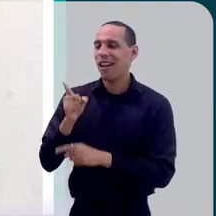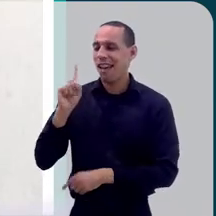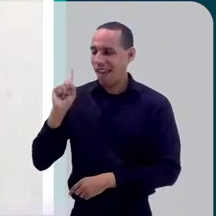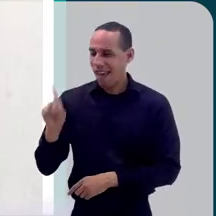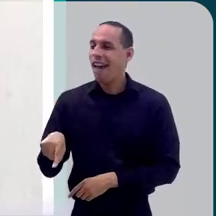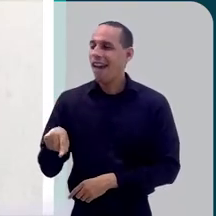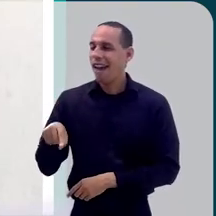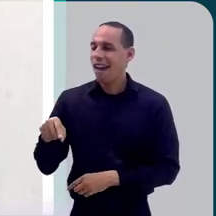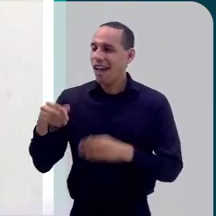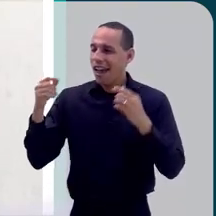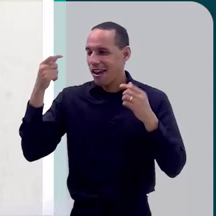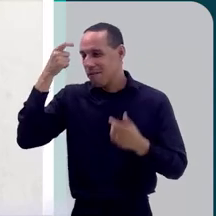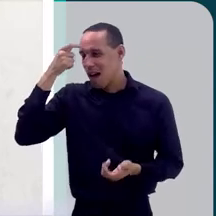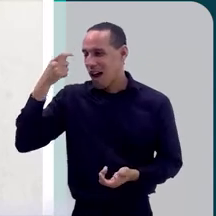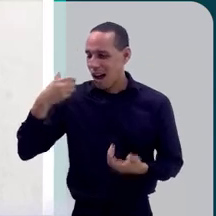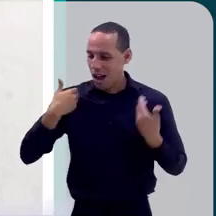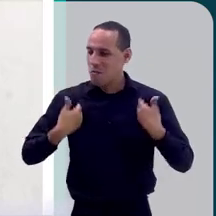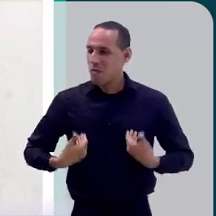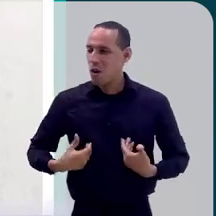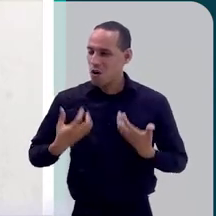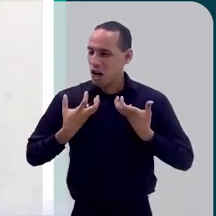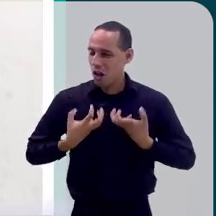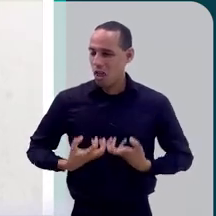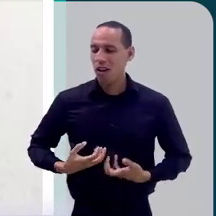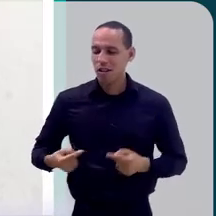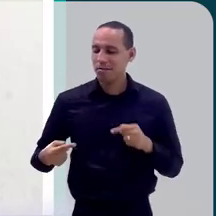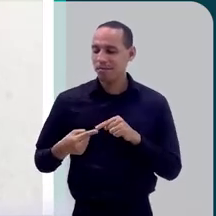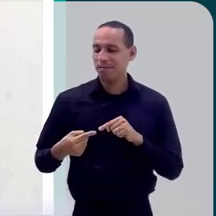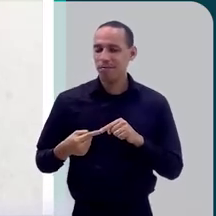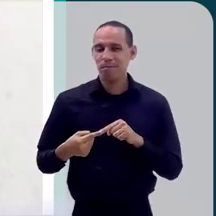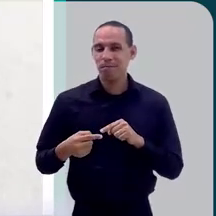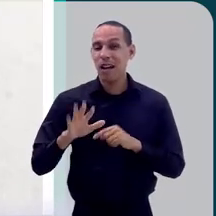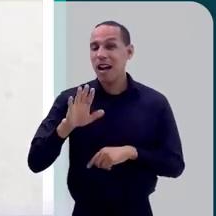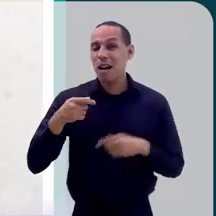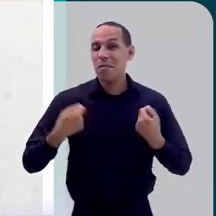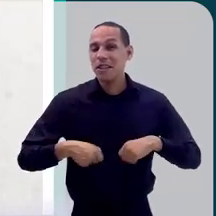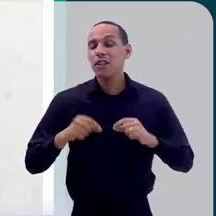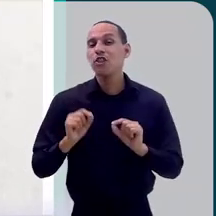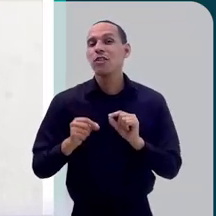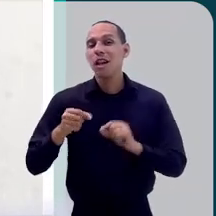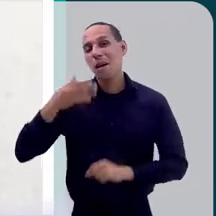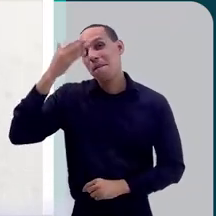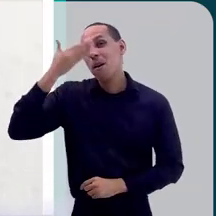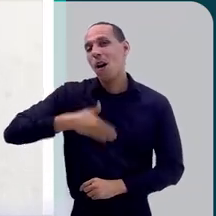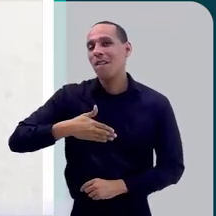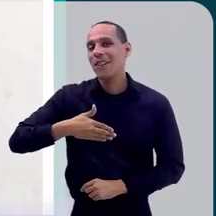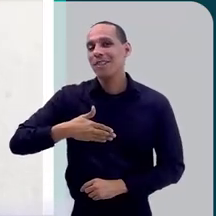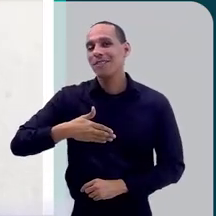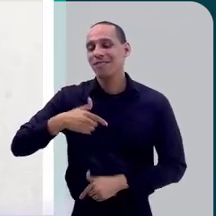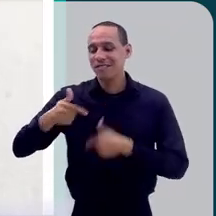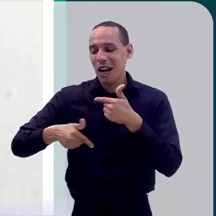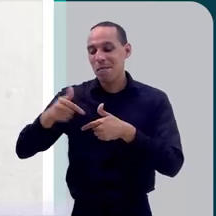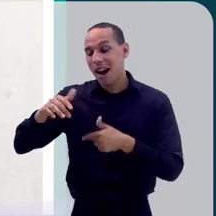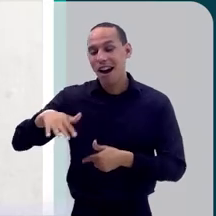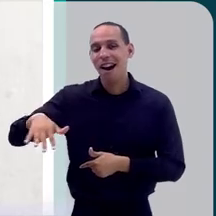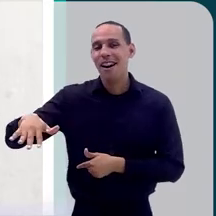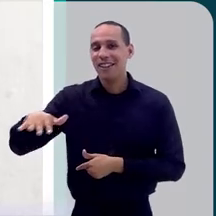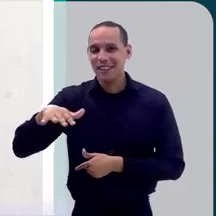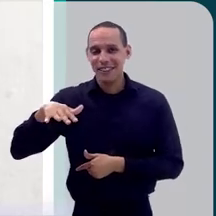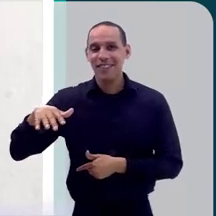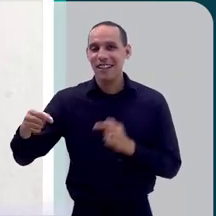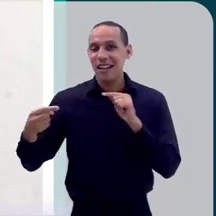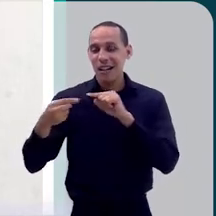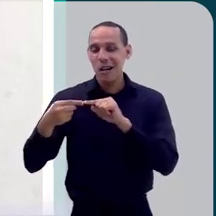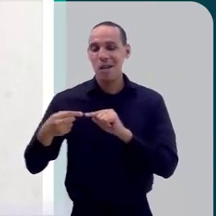Mas, para você dar o diagnóstico, você tem que determinar e provar a relação entre